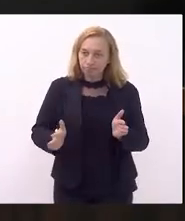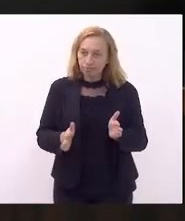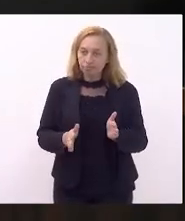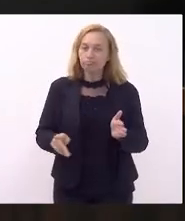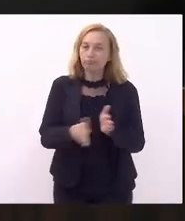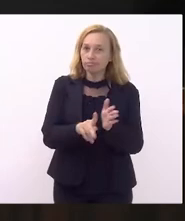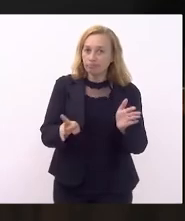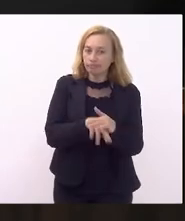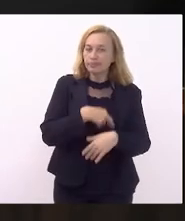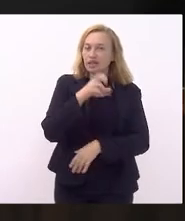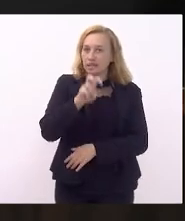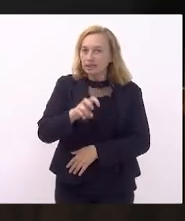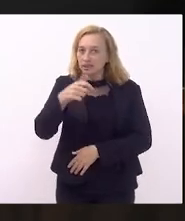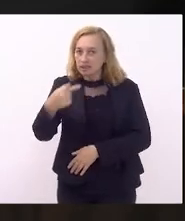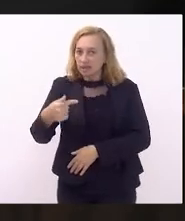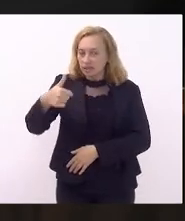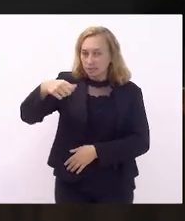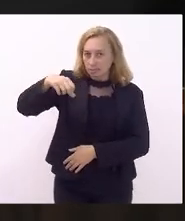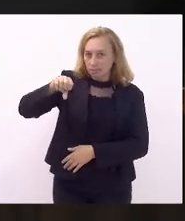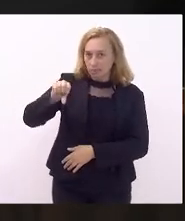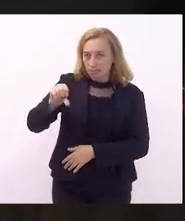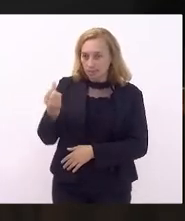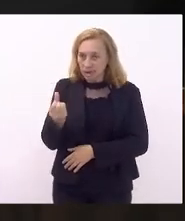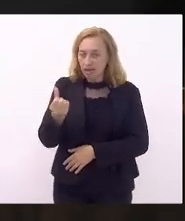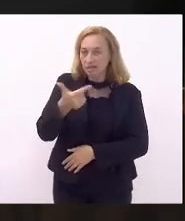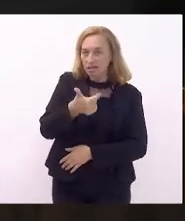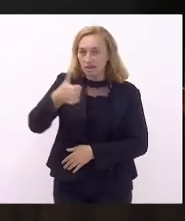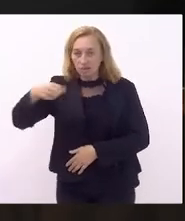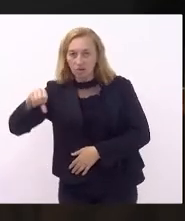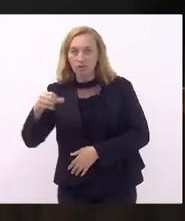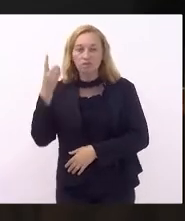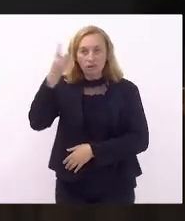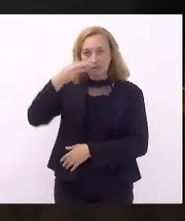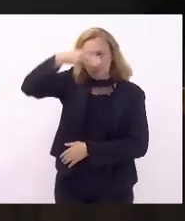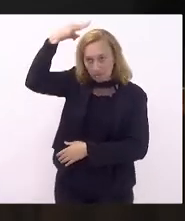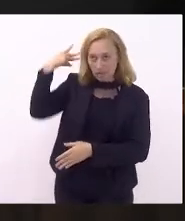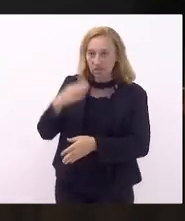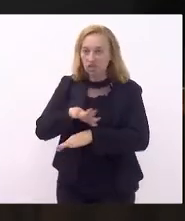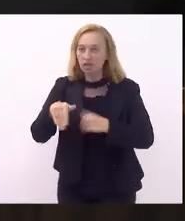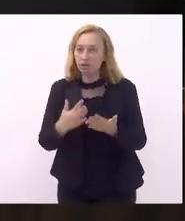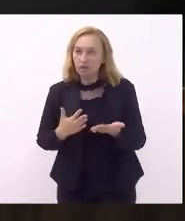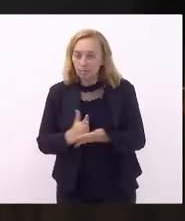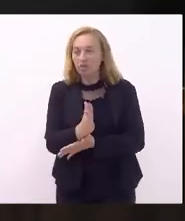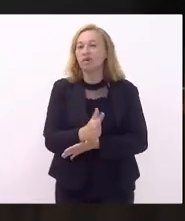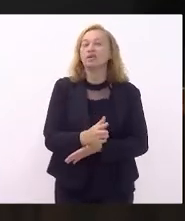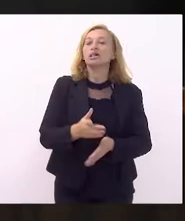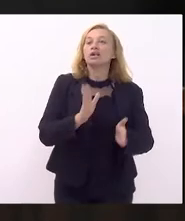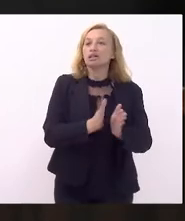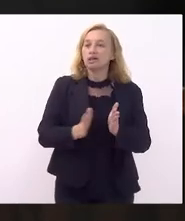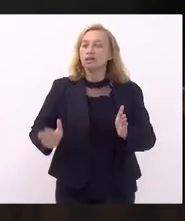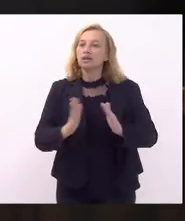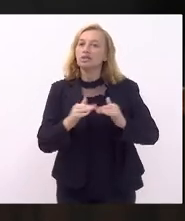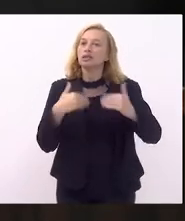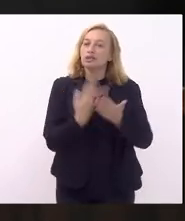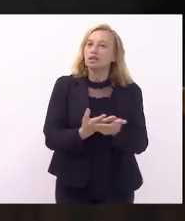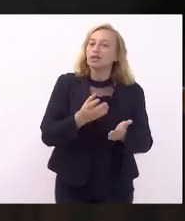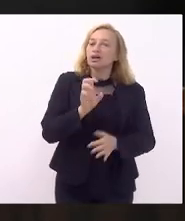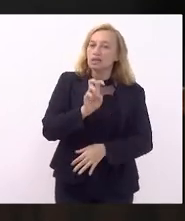do projeto de lei 57619, deputado Márcio Pacheco, senhores que aprovam, nesse como estão aprovados. Requer a inclusão na ordem do dia do projeto de lei